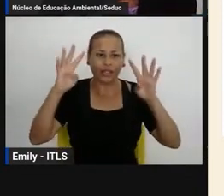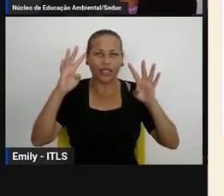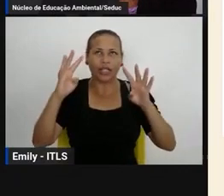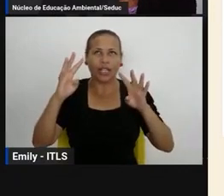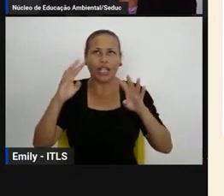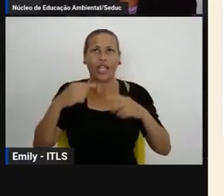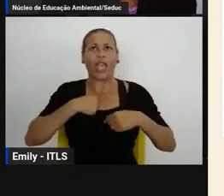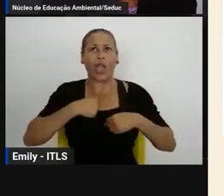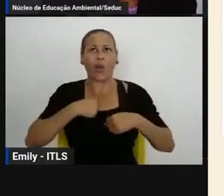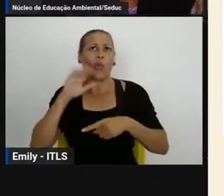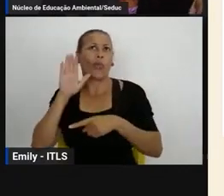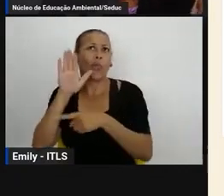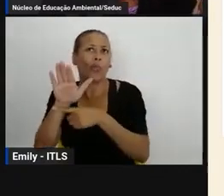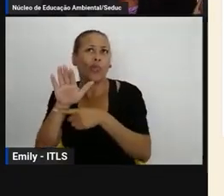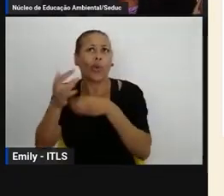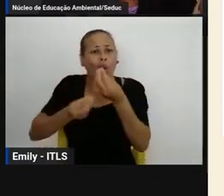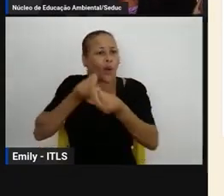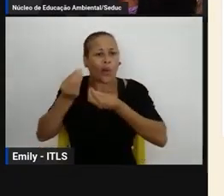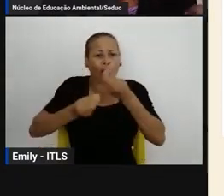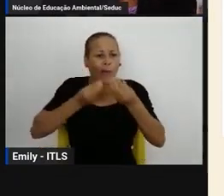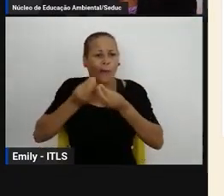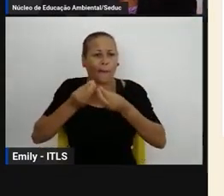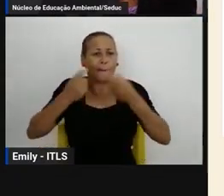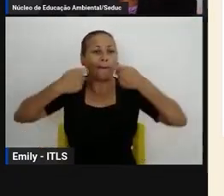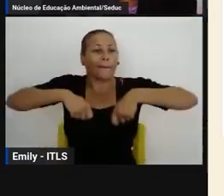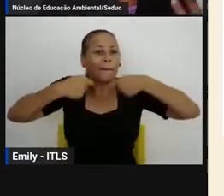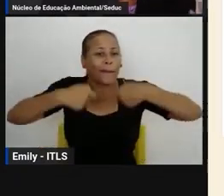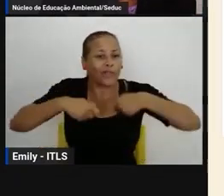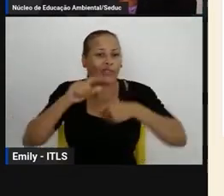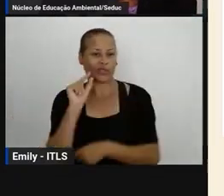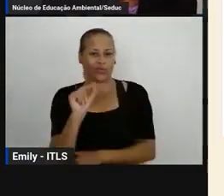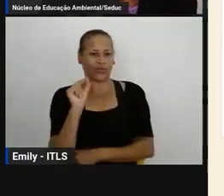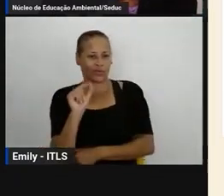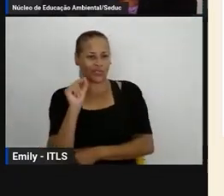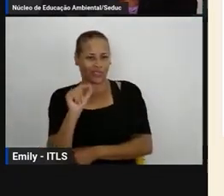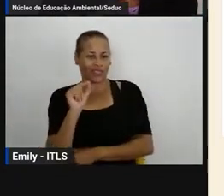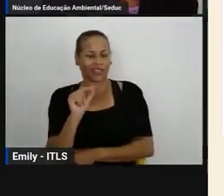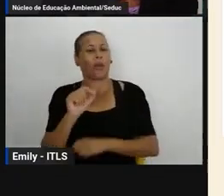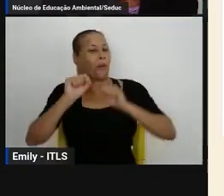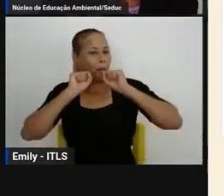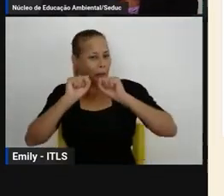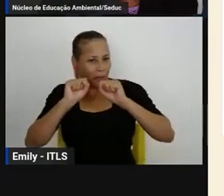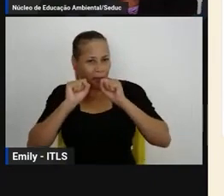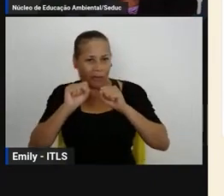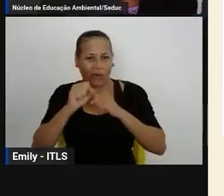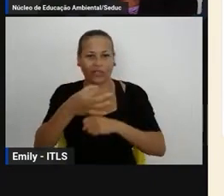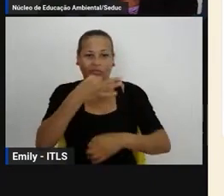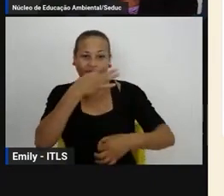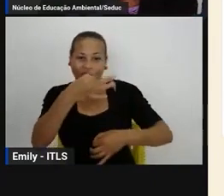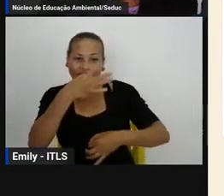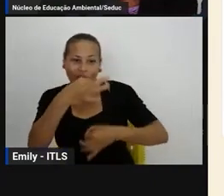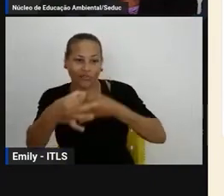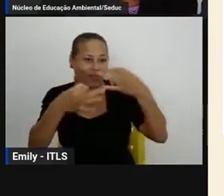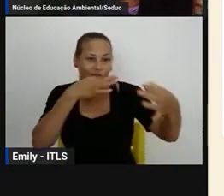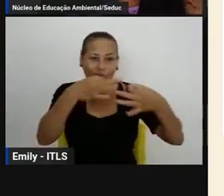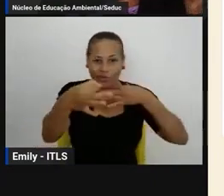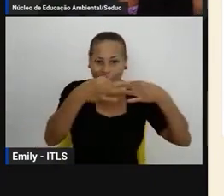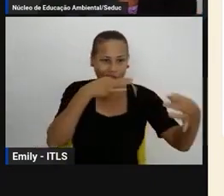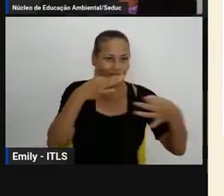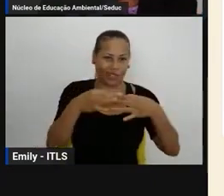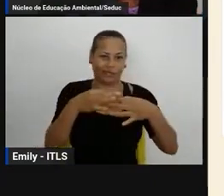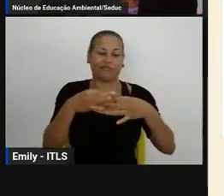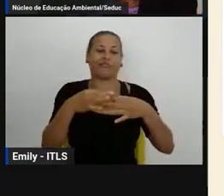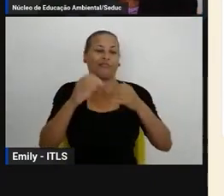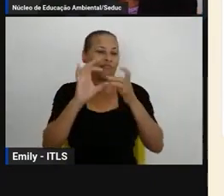um pouco mais prolongado ampliar a campanha para as demais escolas ampliar outras